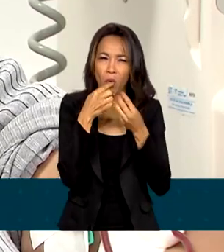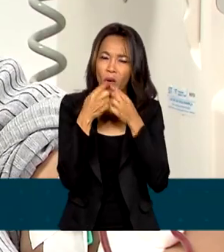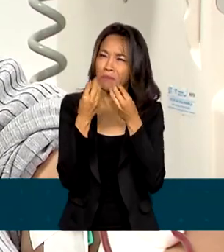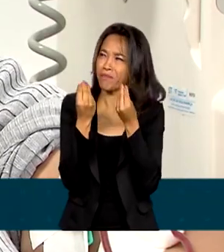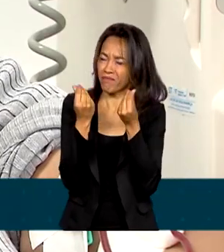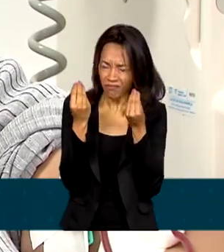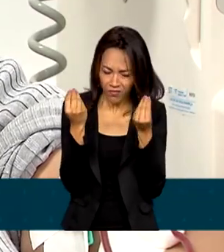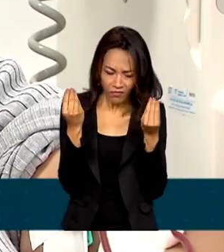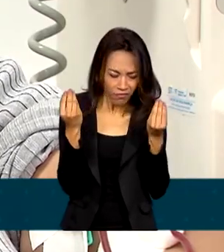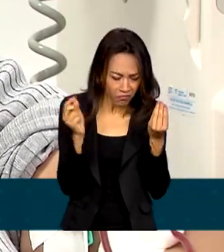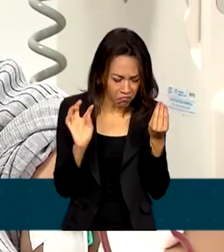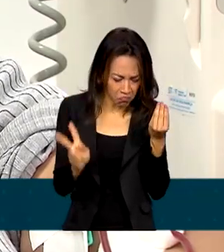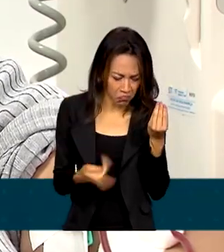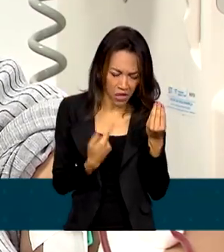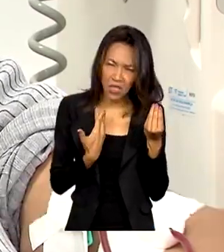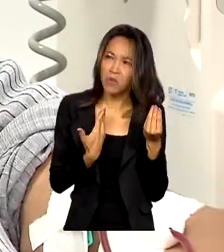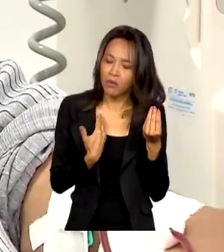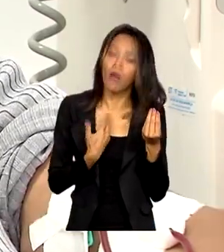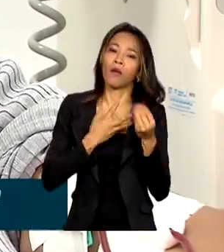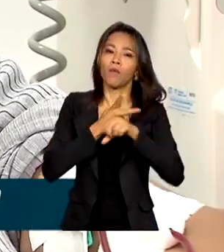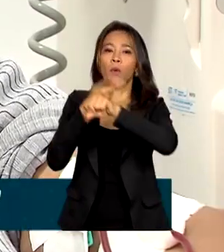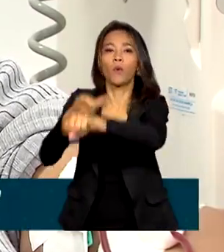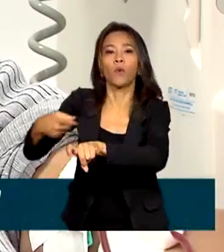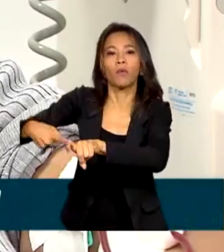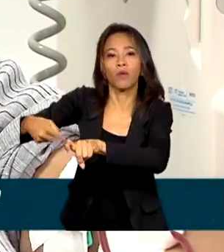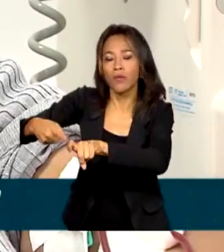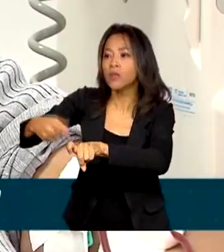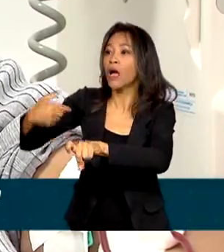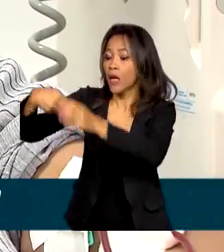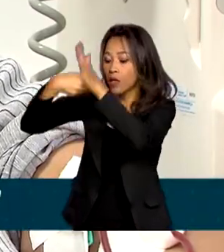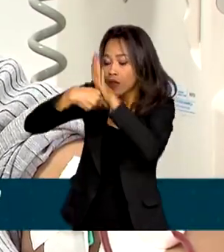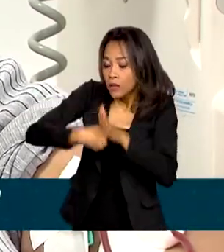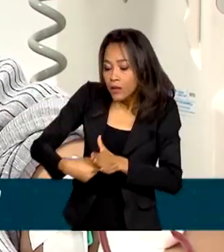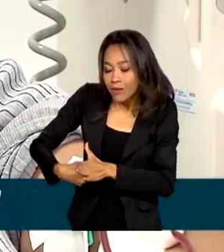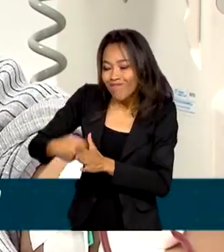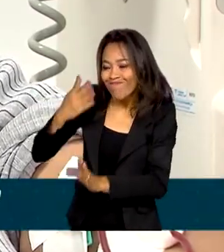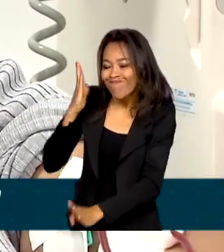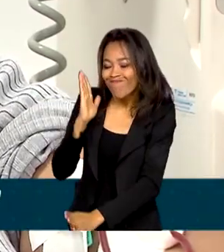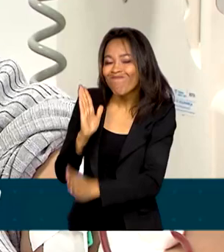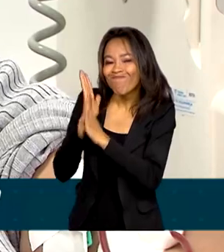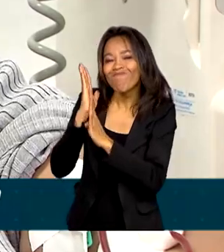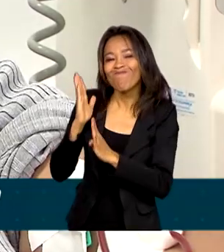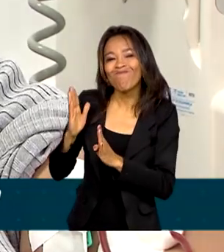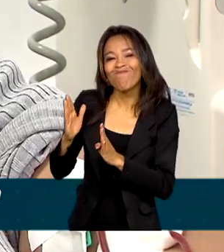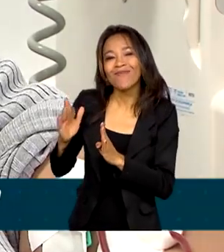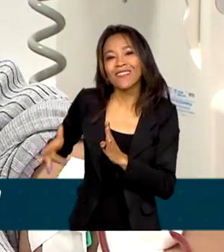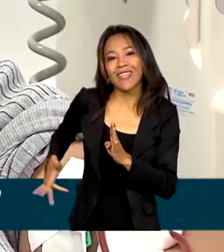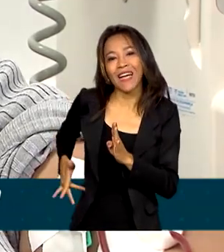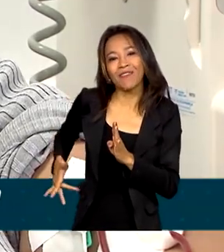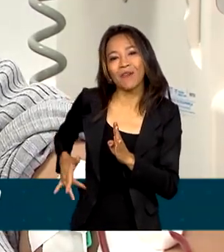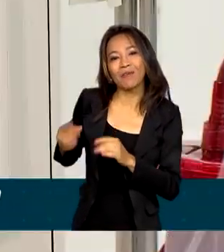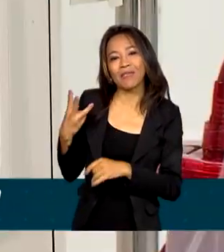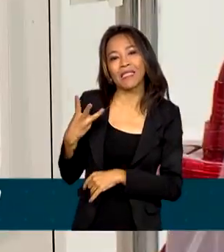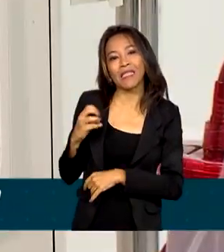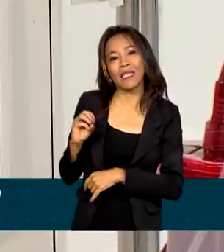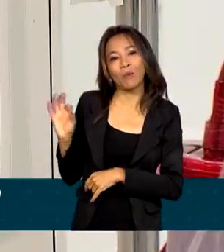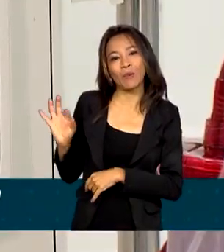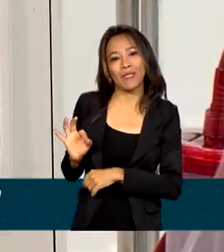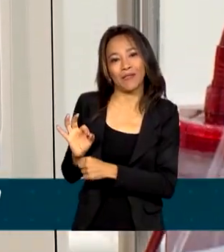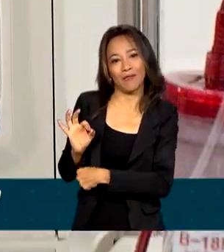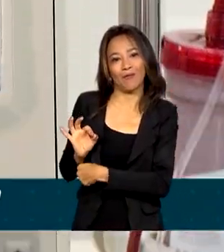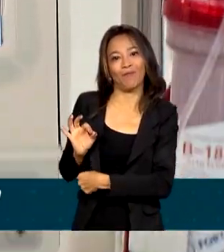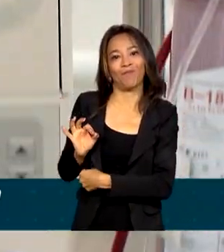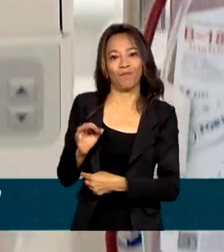Aí, fui fazer os exames, tudo. Quando fiz os exames, aí já constou que o rin estava só 30%. O